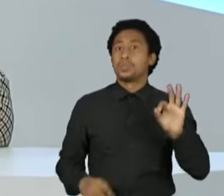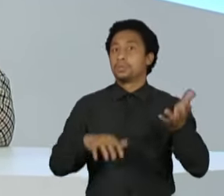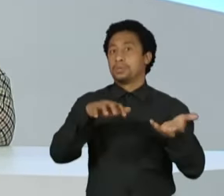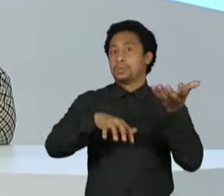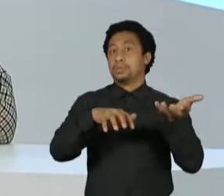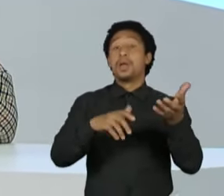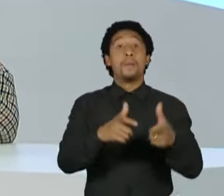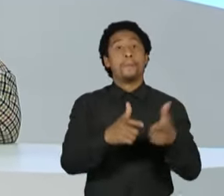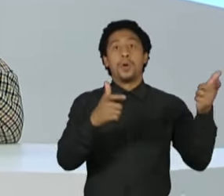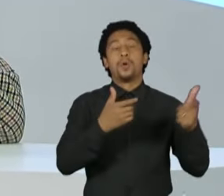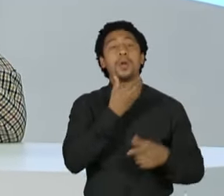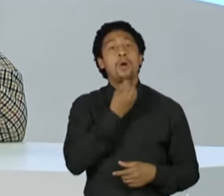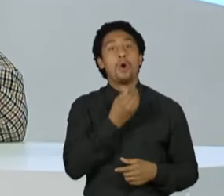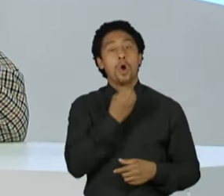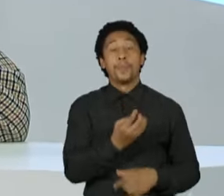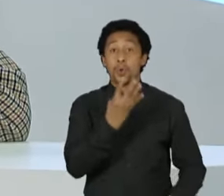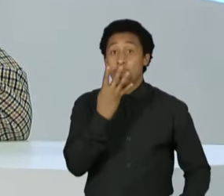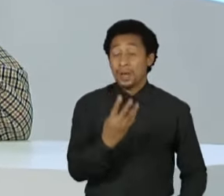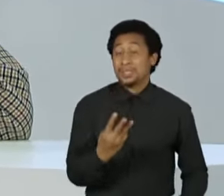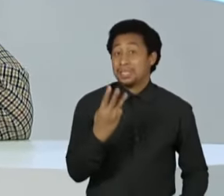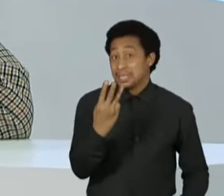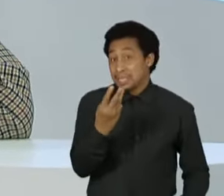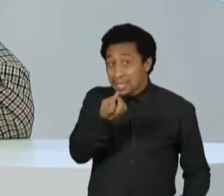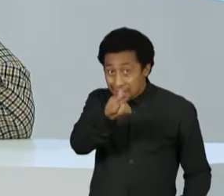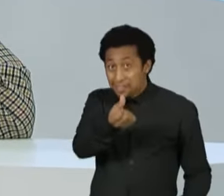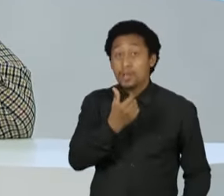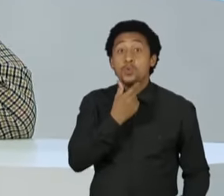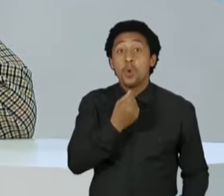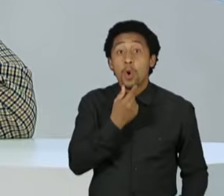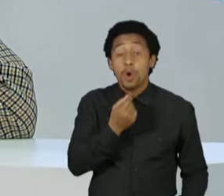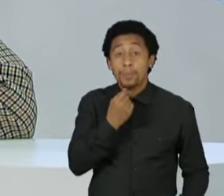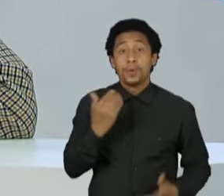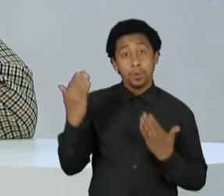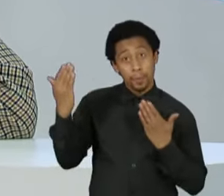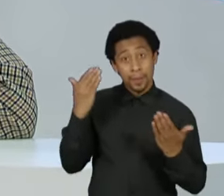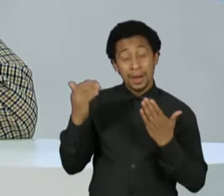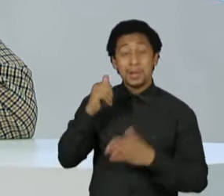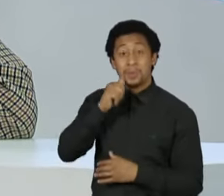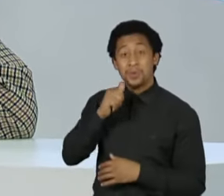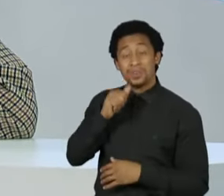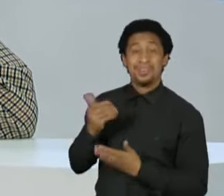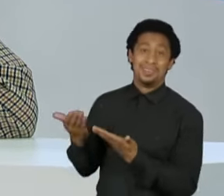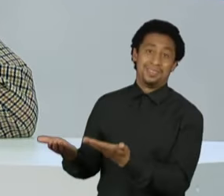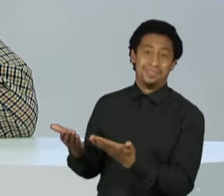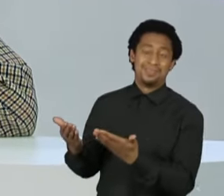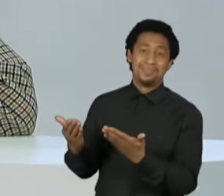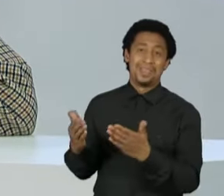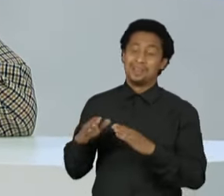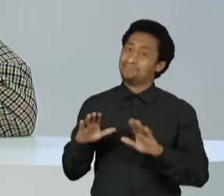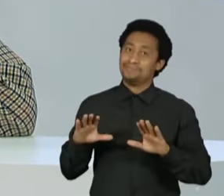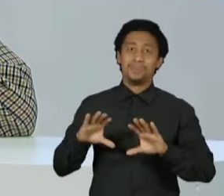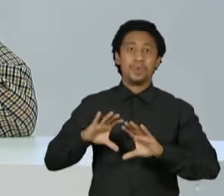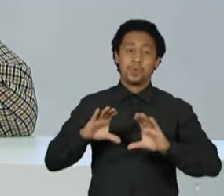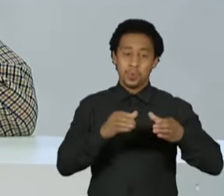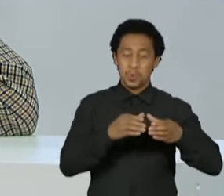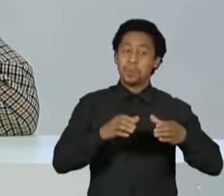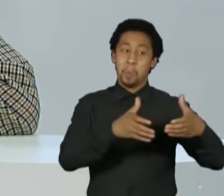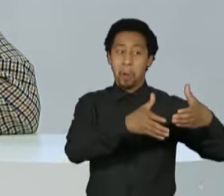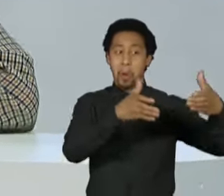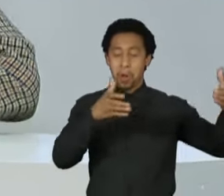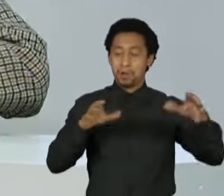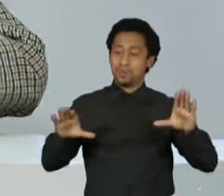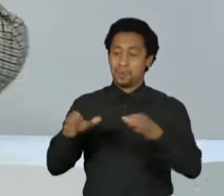claro, masculina. São 436 homens diante de 77 mulheres. Com esse cenário tão pouco diverso, que não representa a nossa